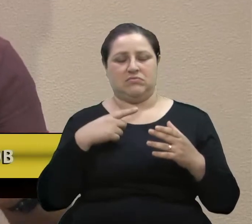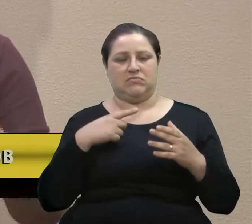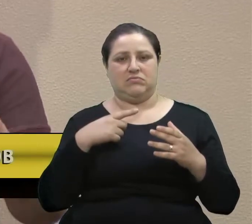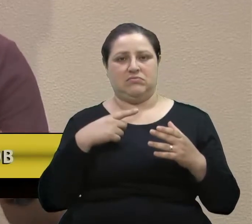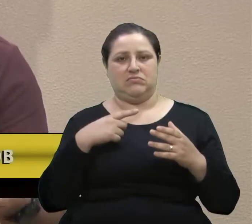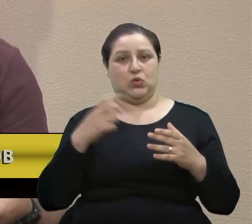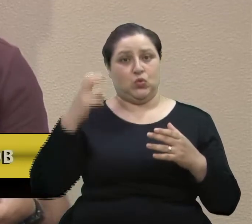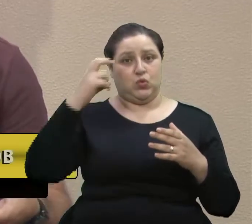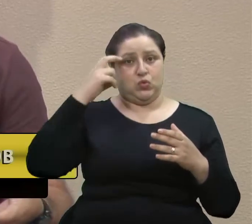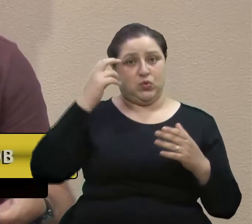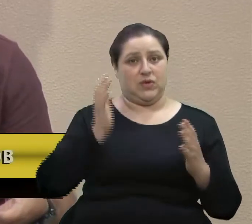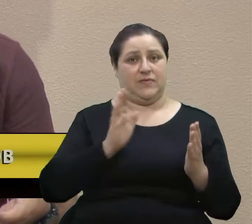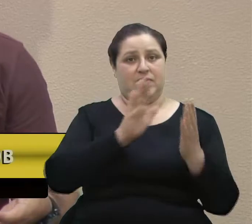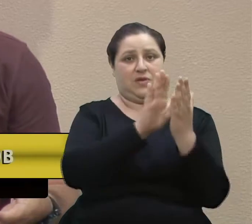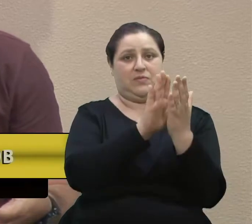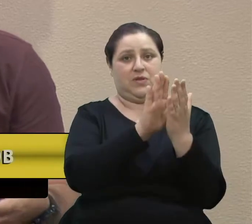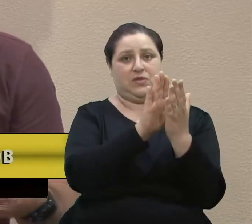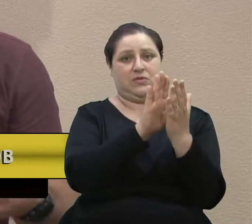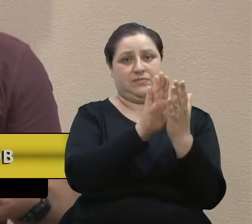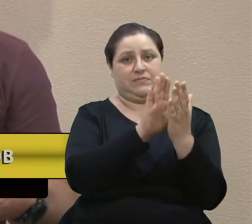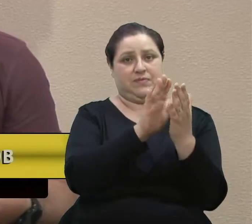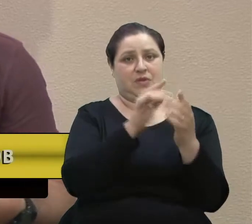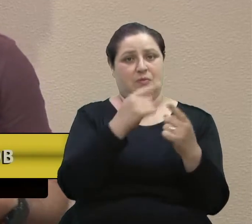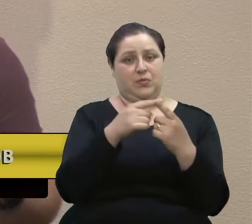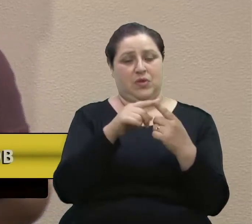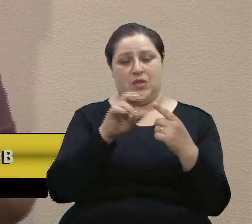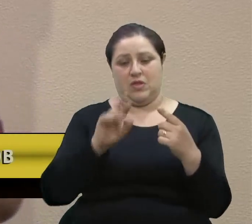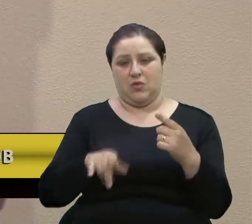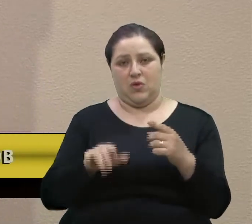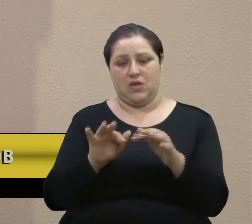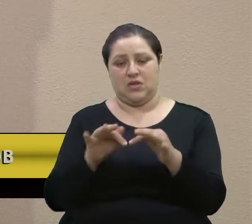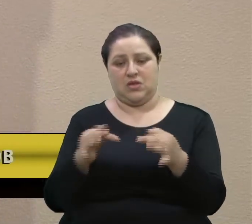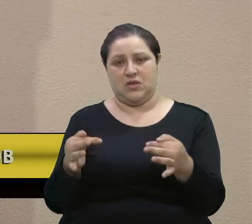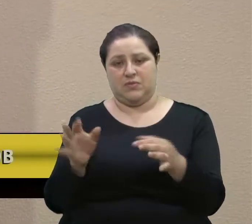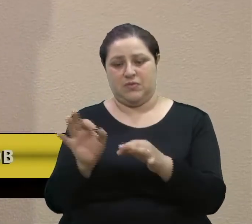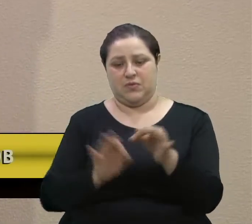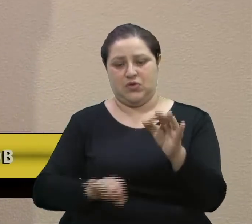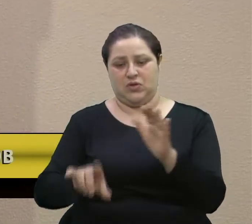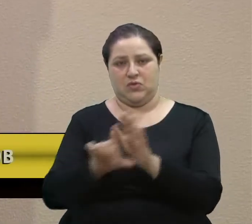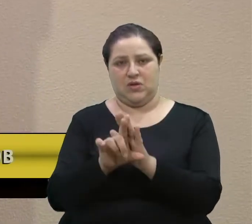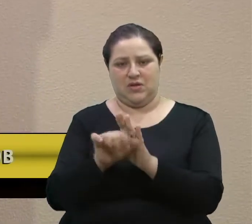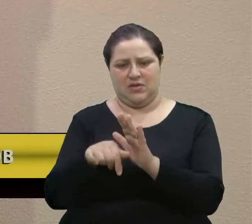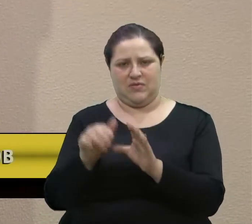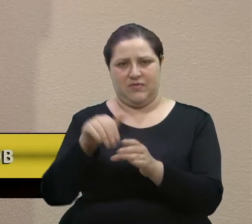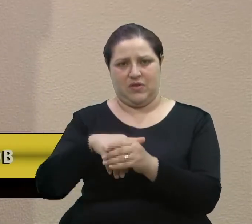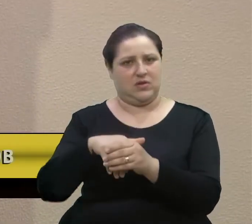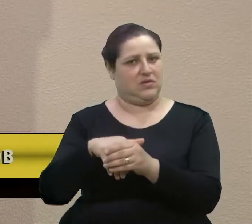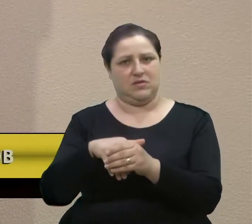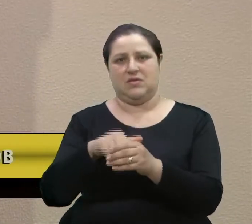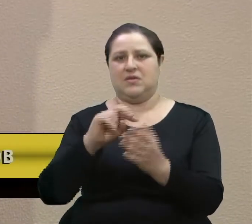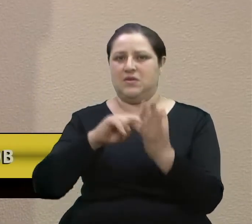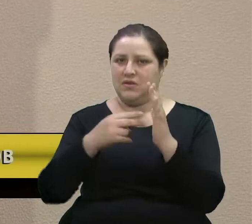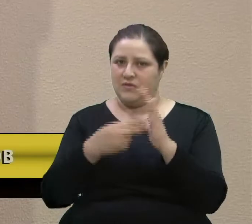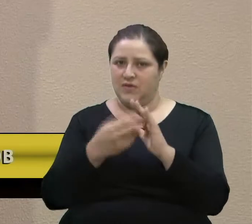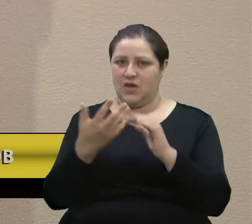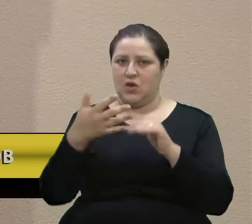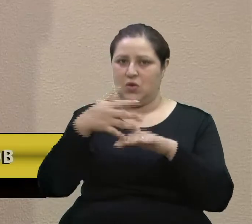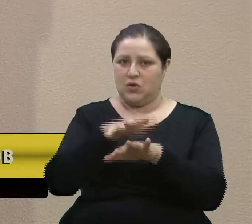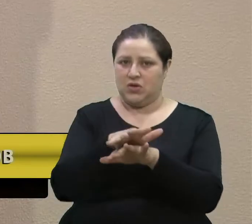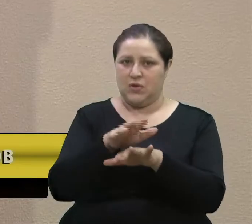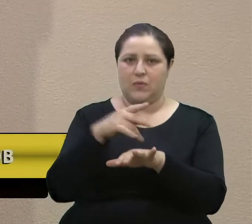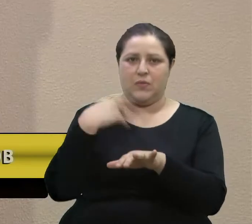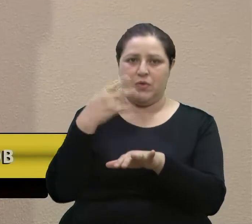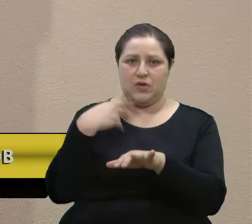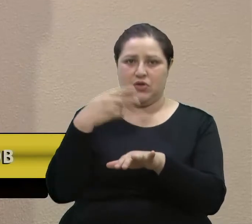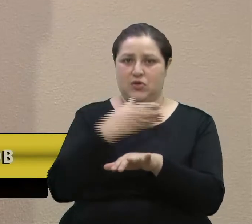cultural, inclusive, porque não é um simples projeto de lei que nós estamos votando aqui hoje. Isso é a inclusão de uma política pública na cidade de